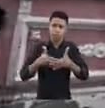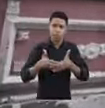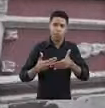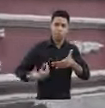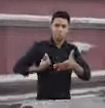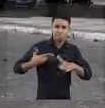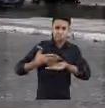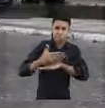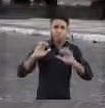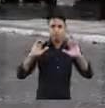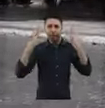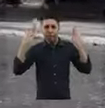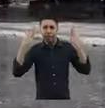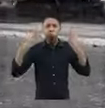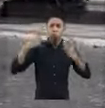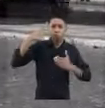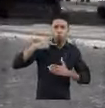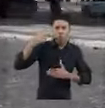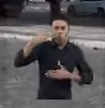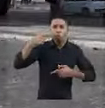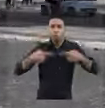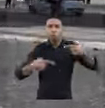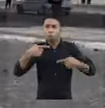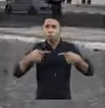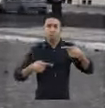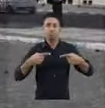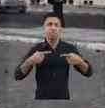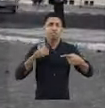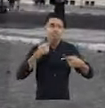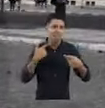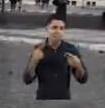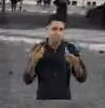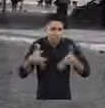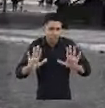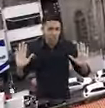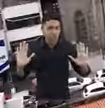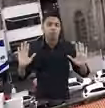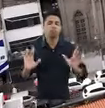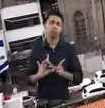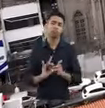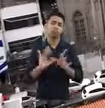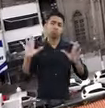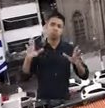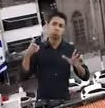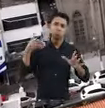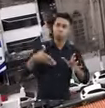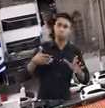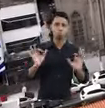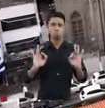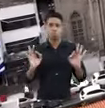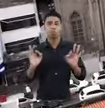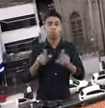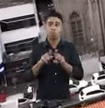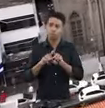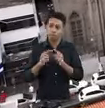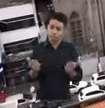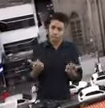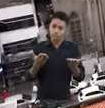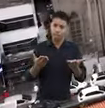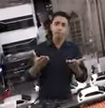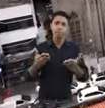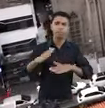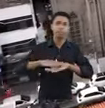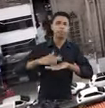trabalhadores participassem daqueles eventos, caso não quisessem, e deixar efetivamente que os trabalhadores